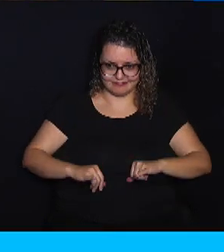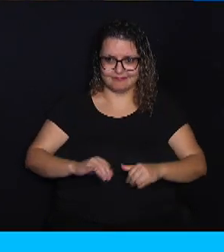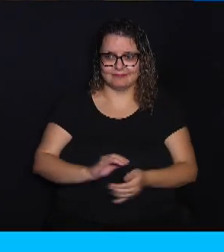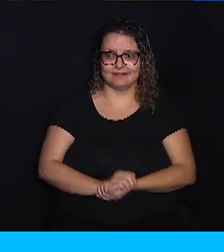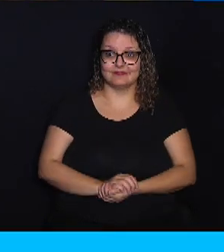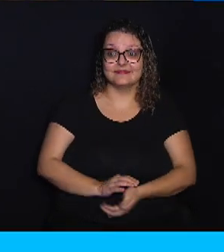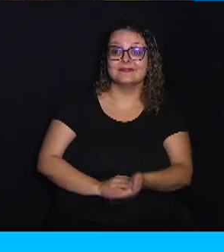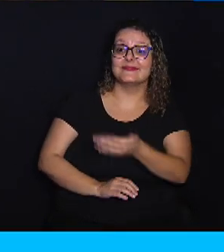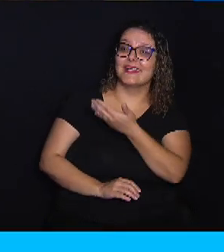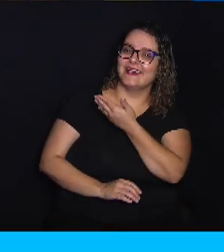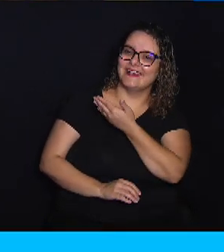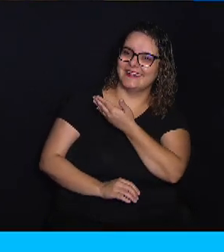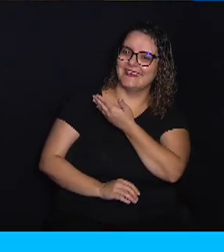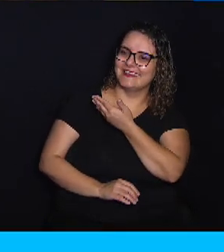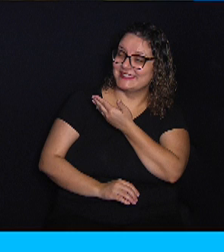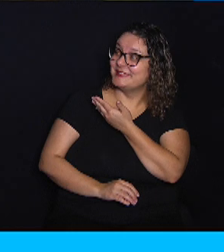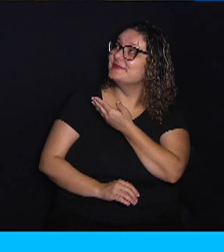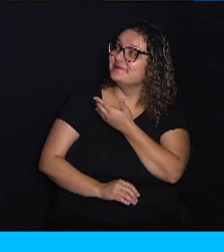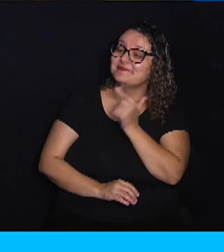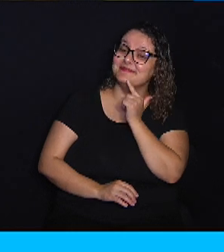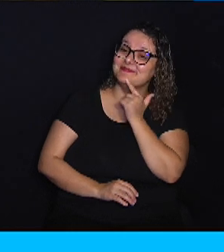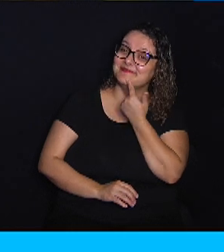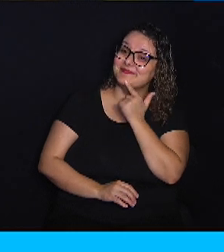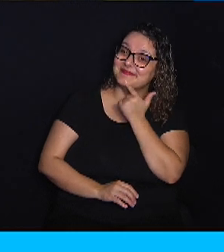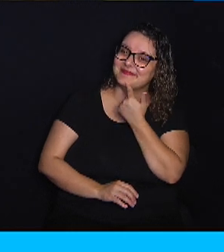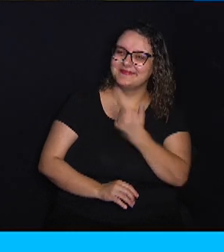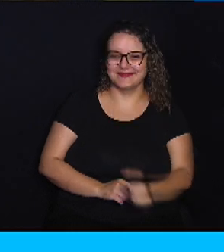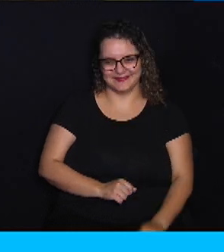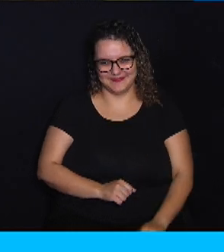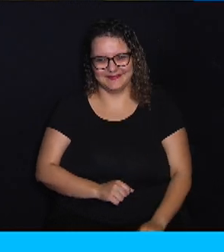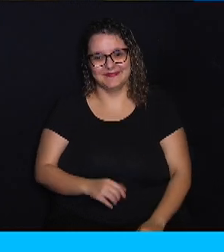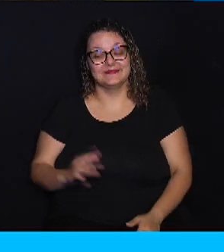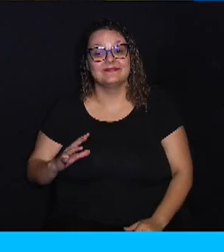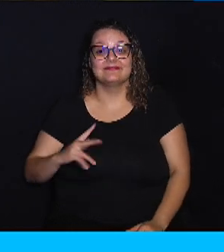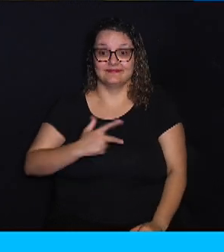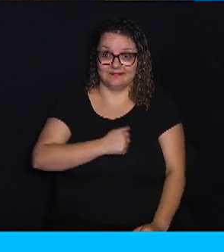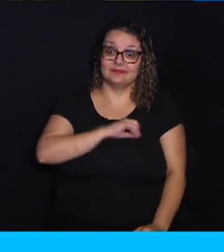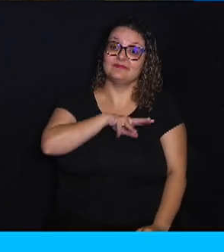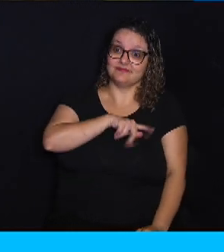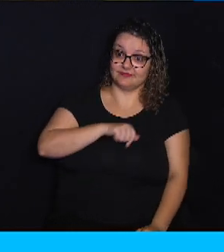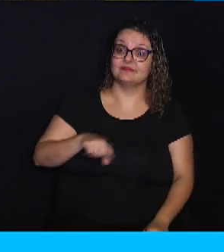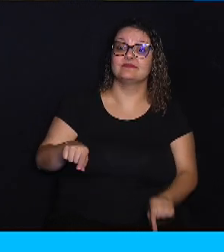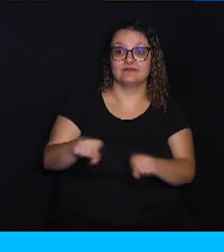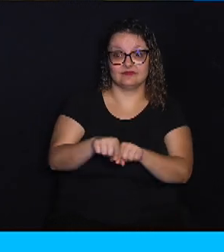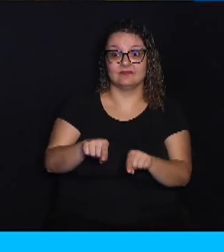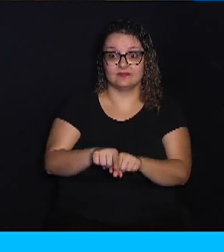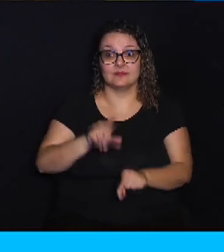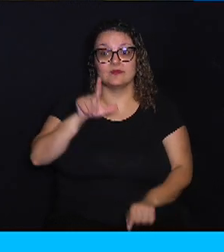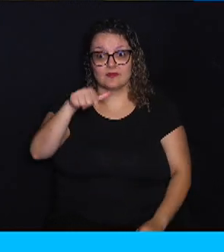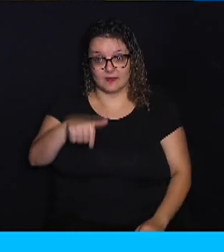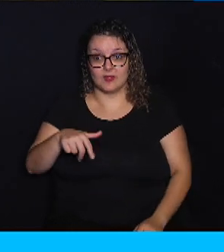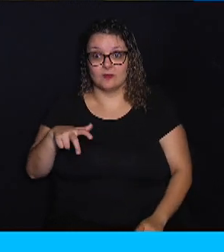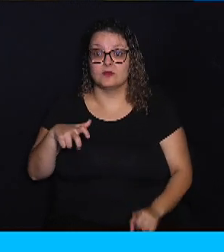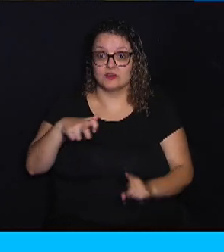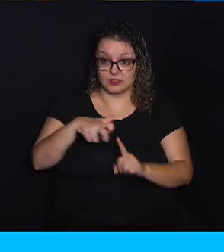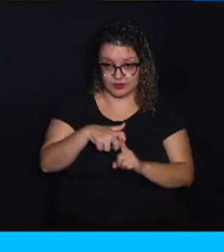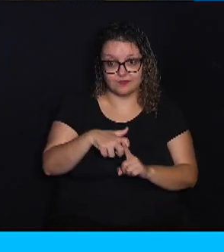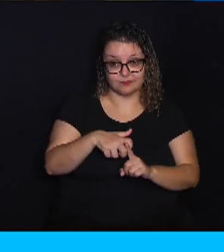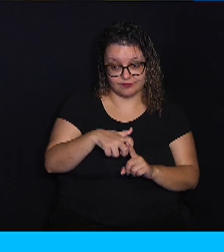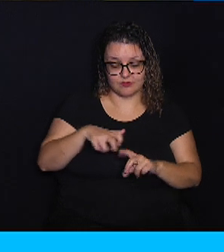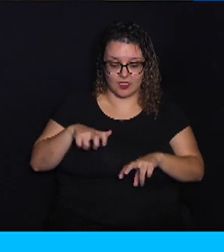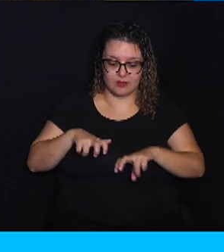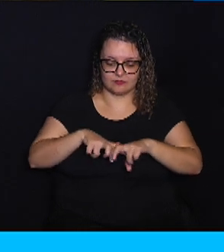O Simas é esse garotão simpático. Ele foi resgatado pelo Samu Animal após um acidente e também